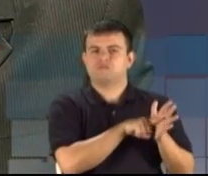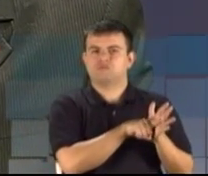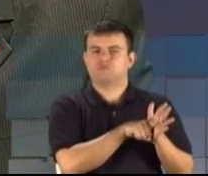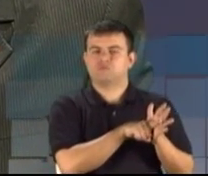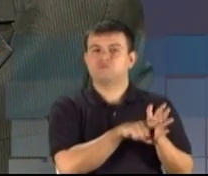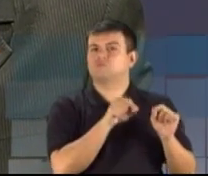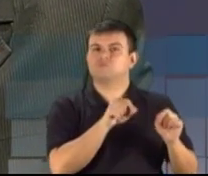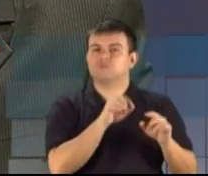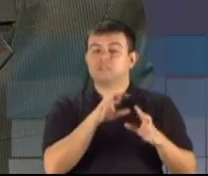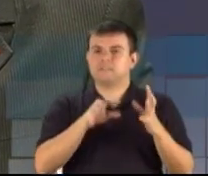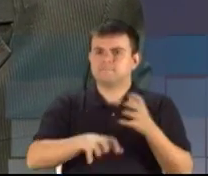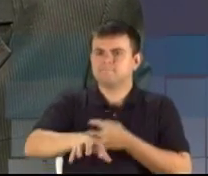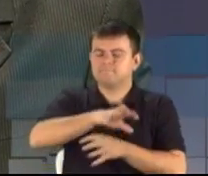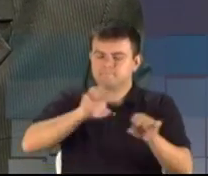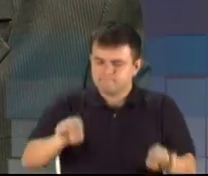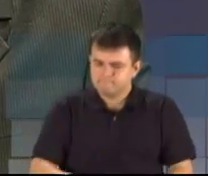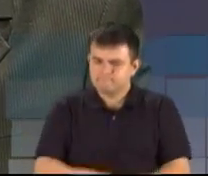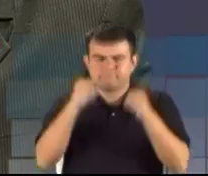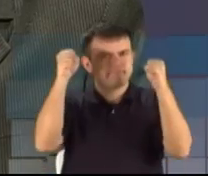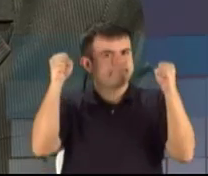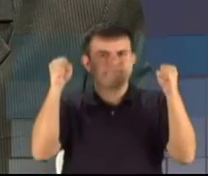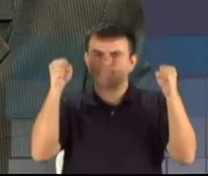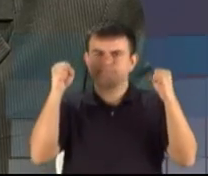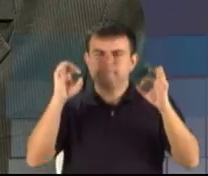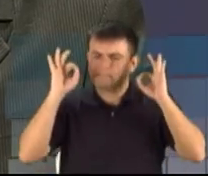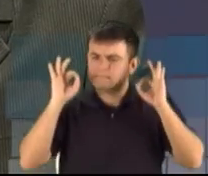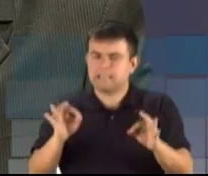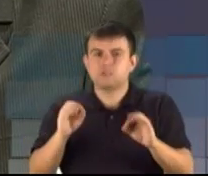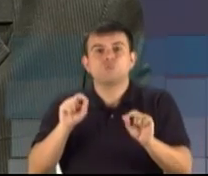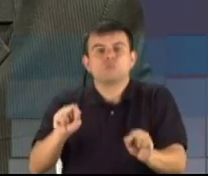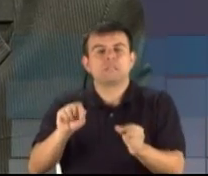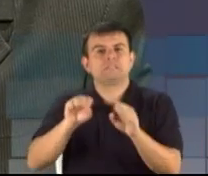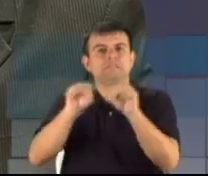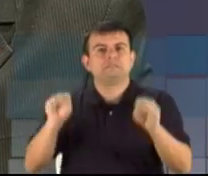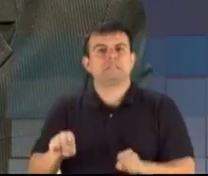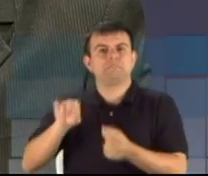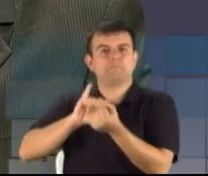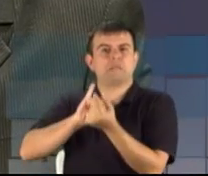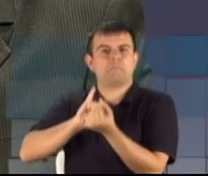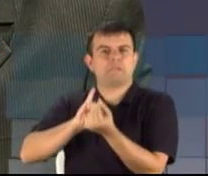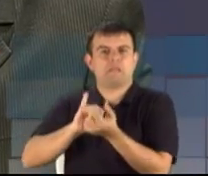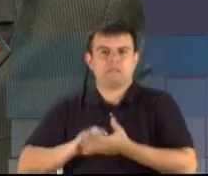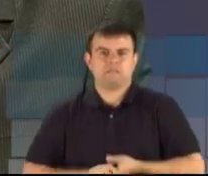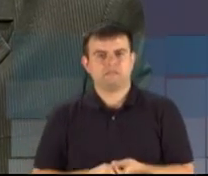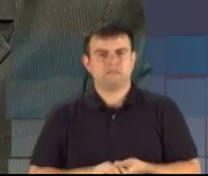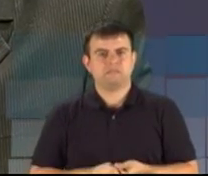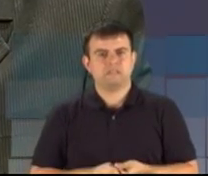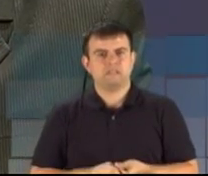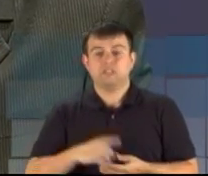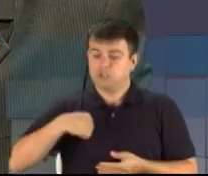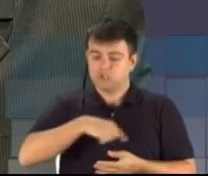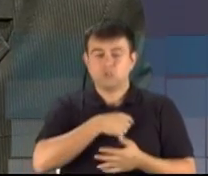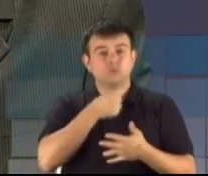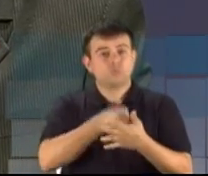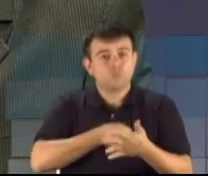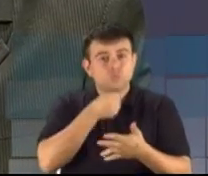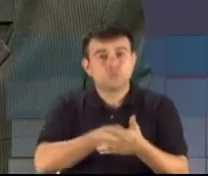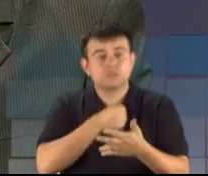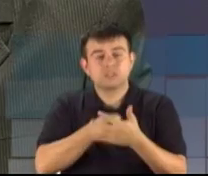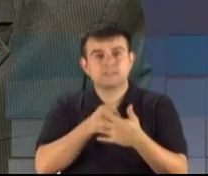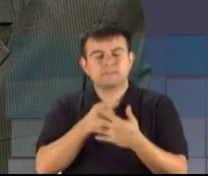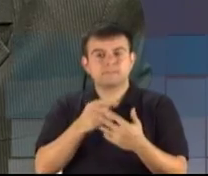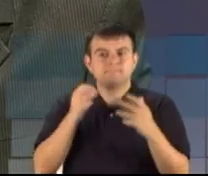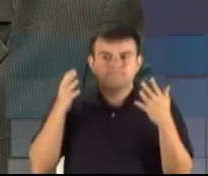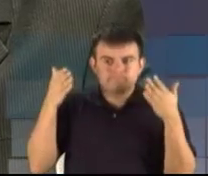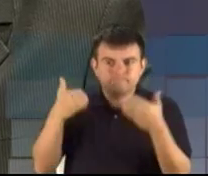rompimento radical com o sistema capitalista. Nós lutamos por uma sociedade